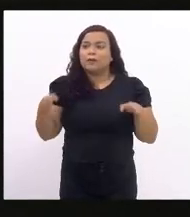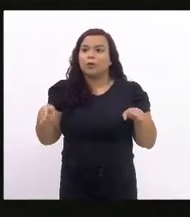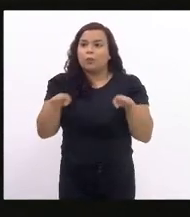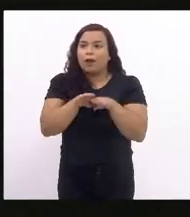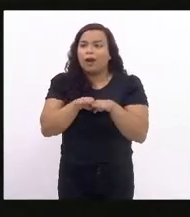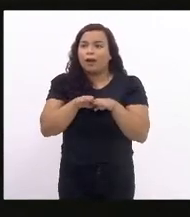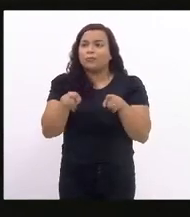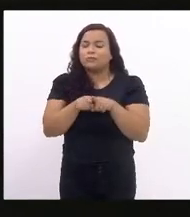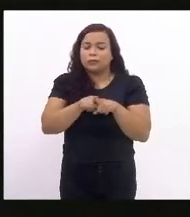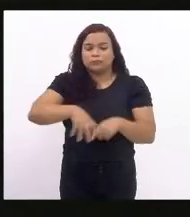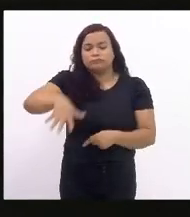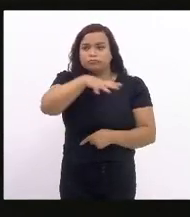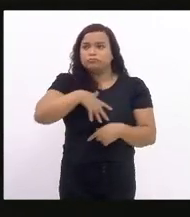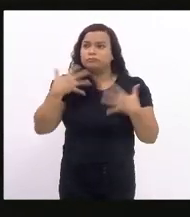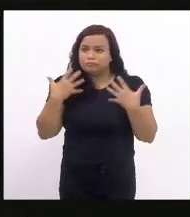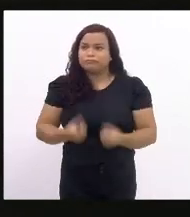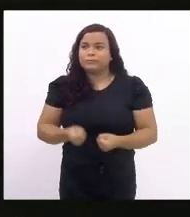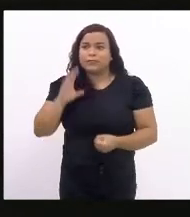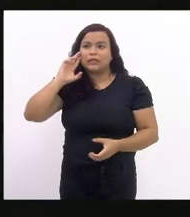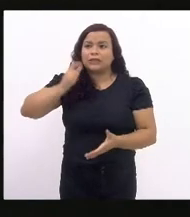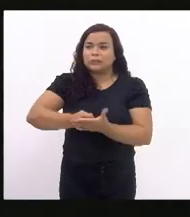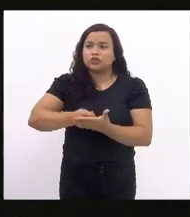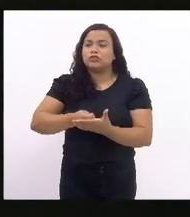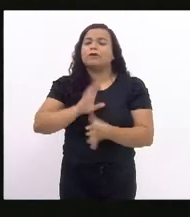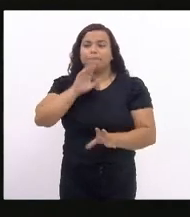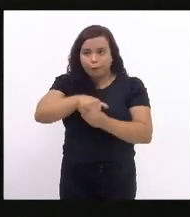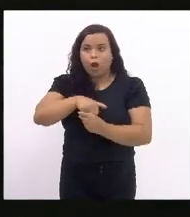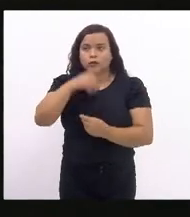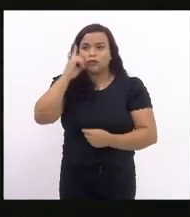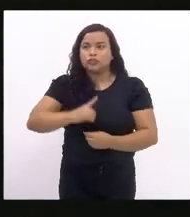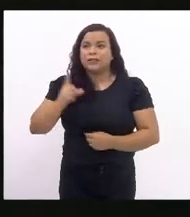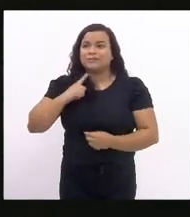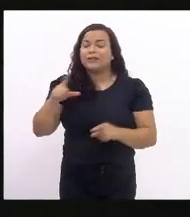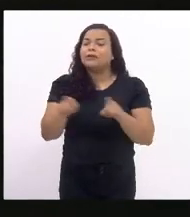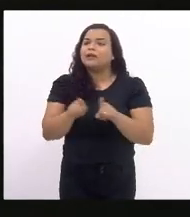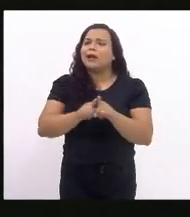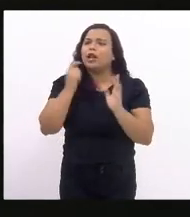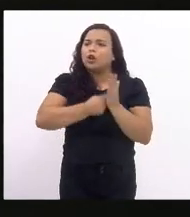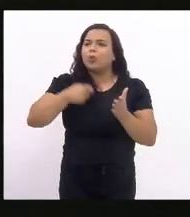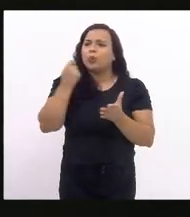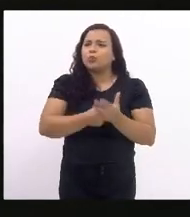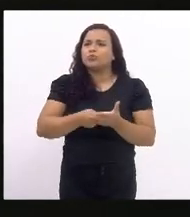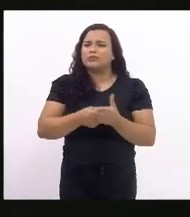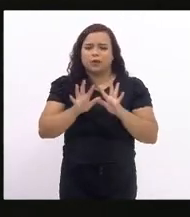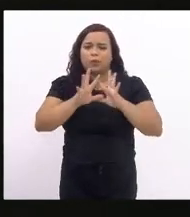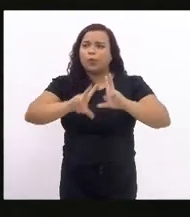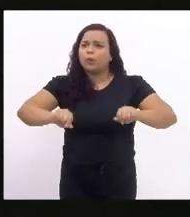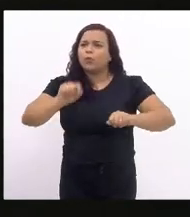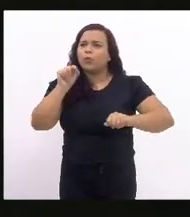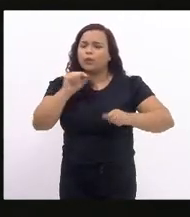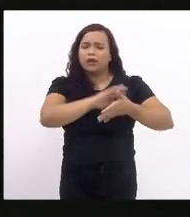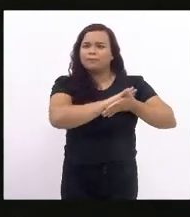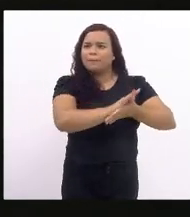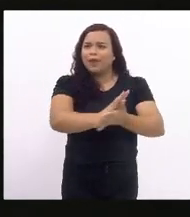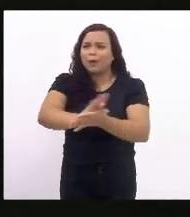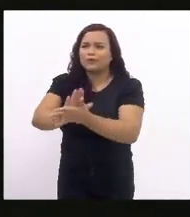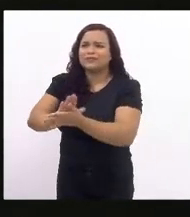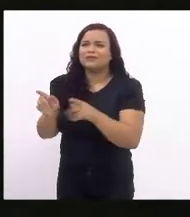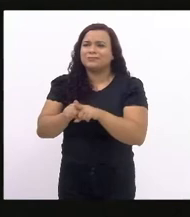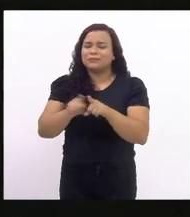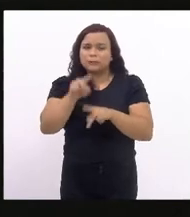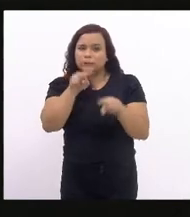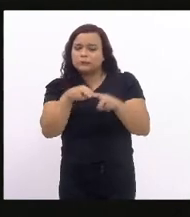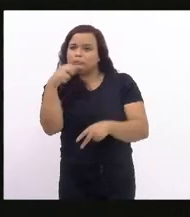de decisão, pelo direito ao voto, pela luta para acabar com o preconceito e com a desvalorização